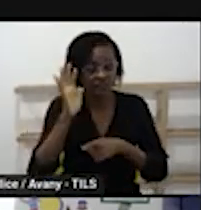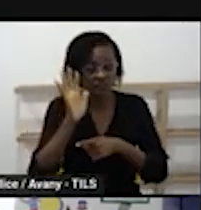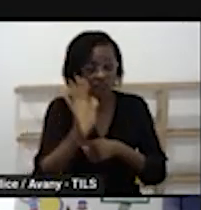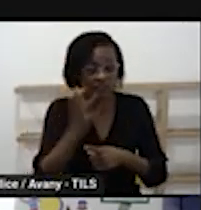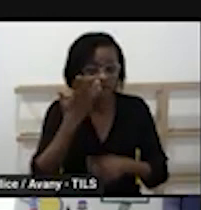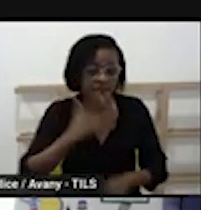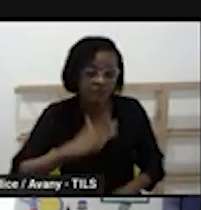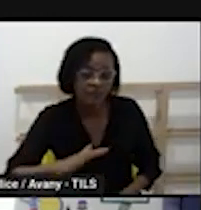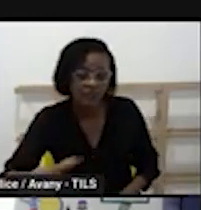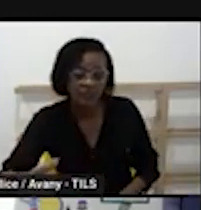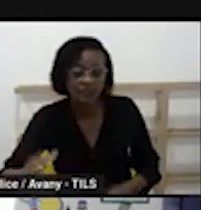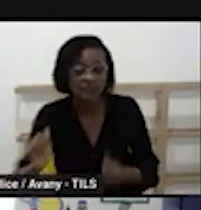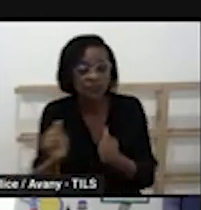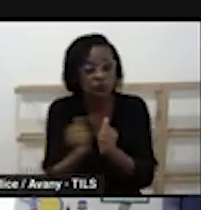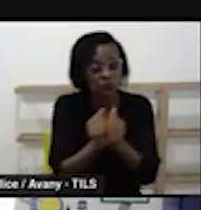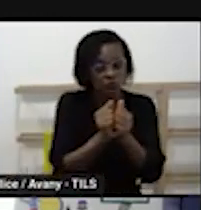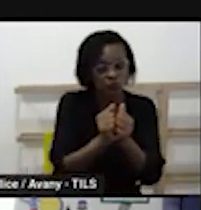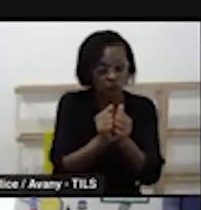se a gente já